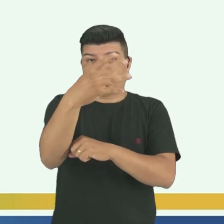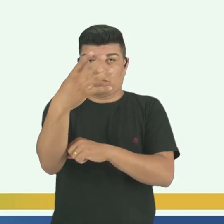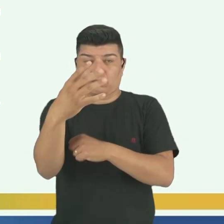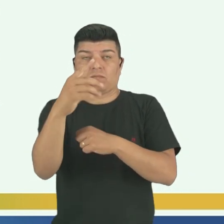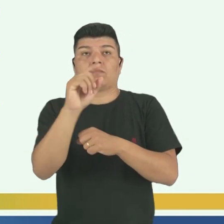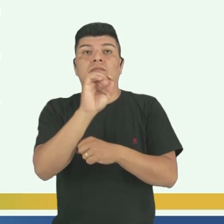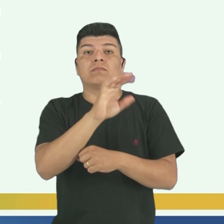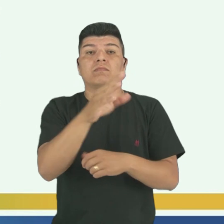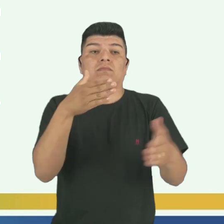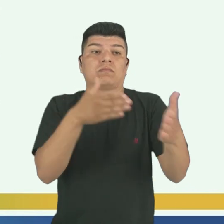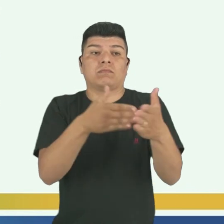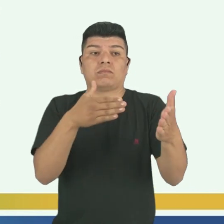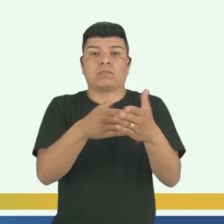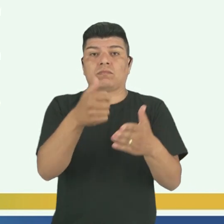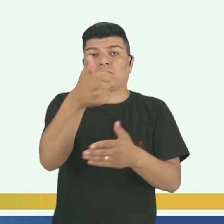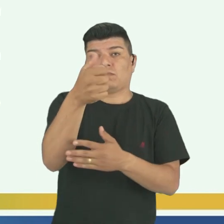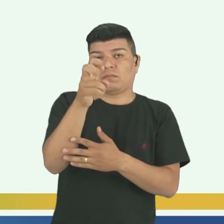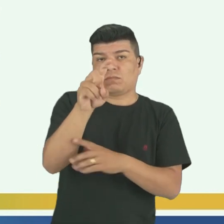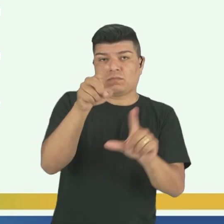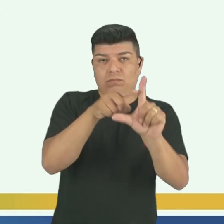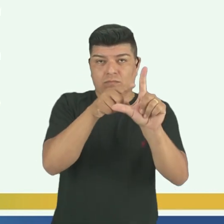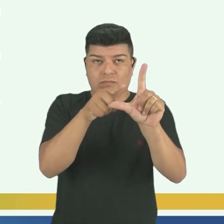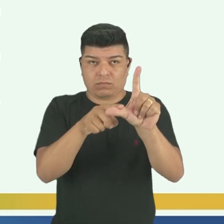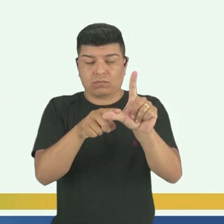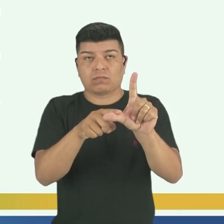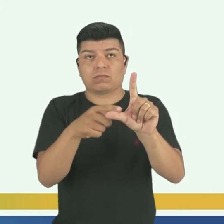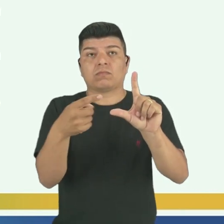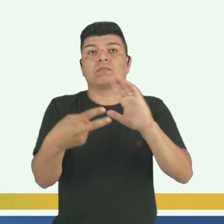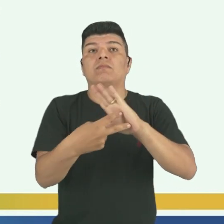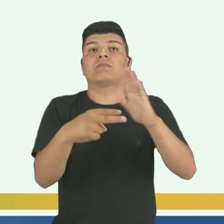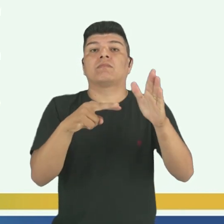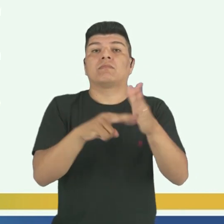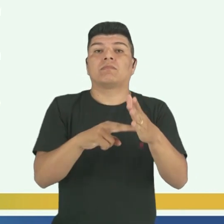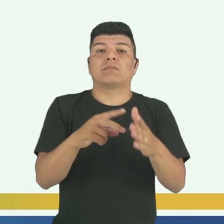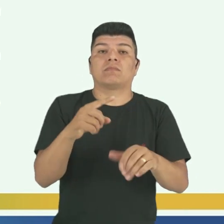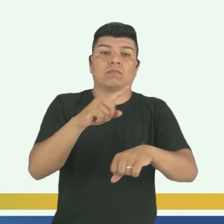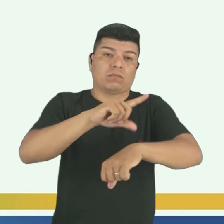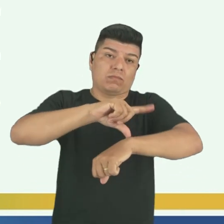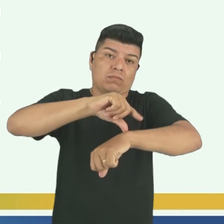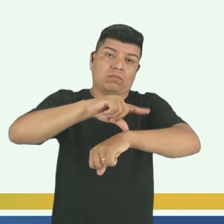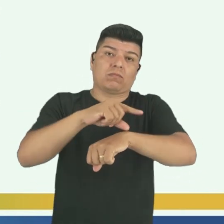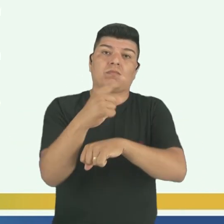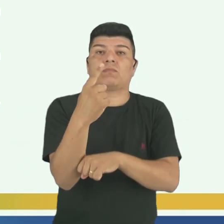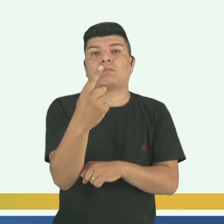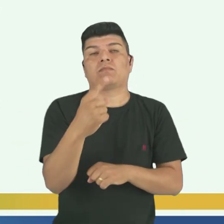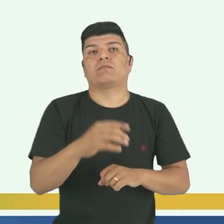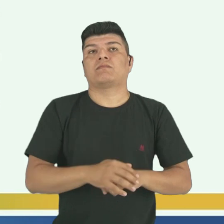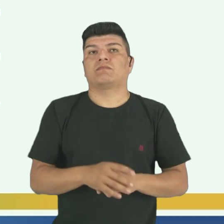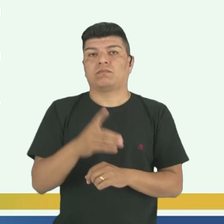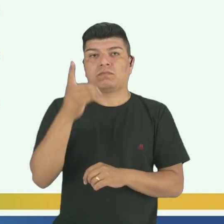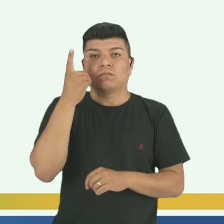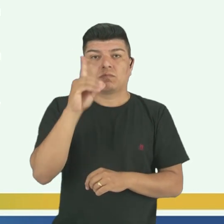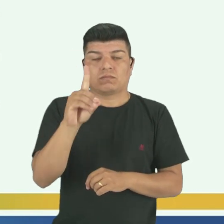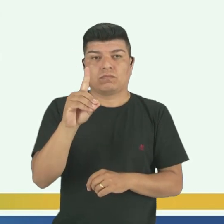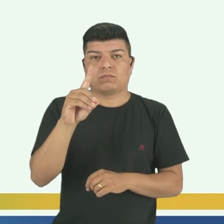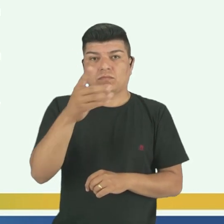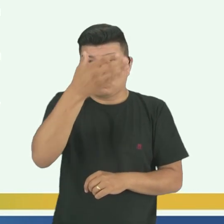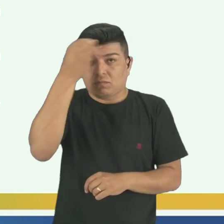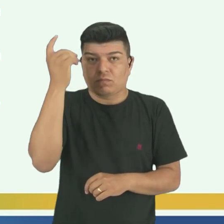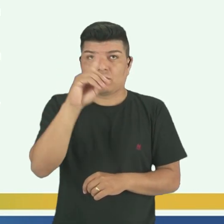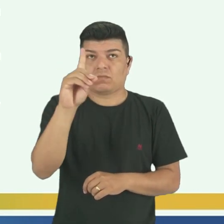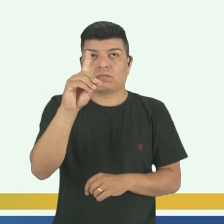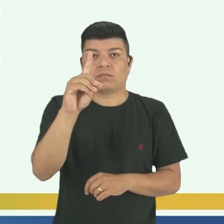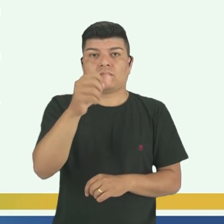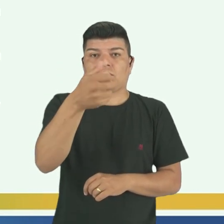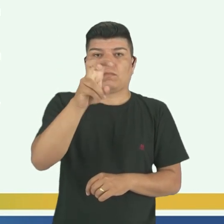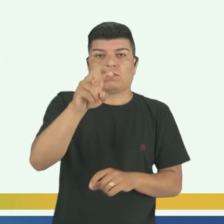Cujos limites são de 15 graus, o que equivale a uma hora do dia. Não esquece. 15 graus